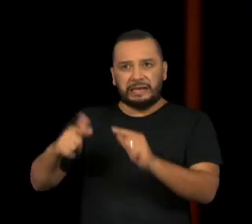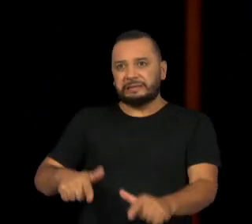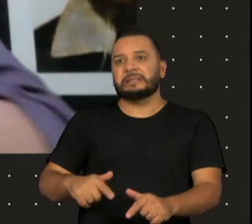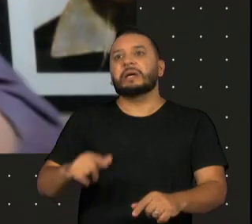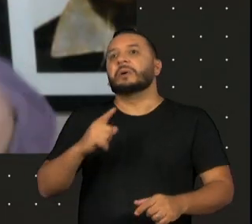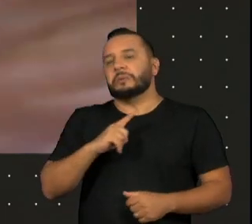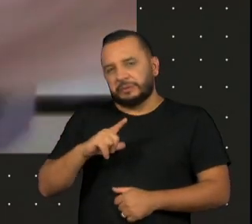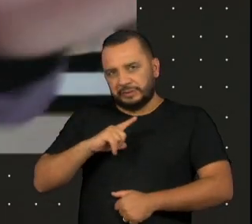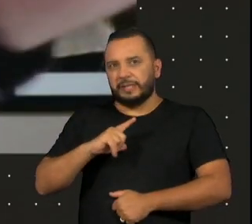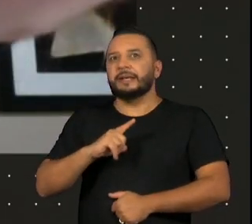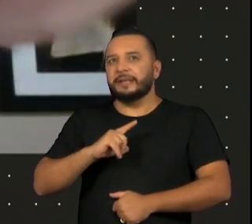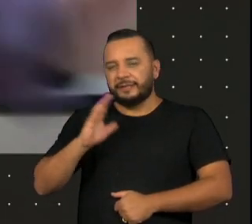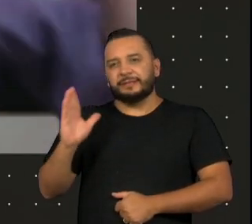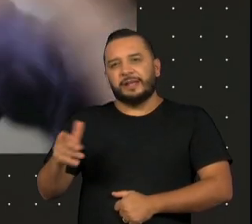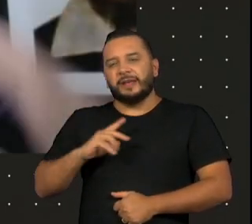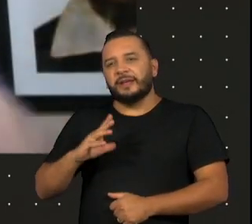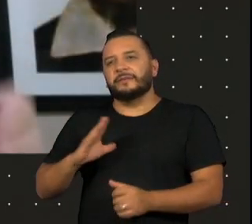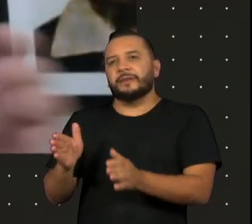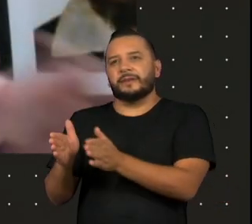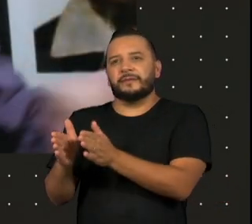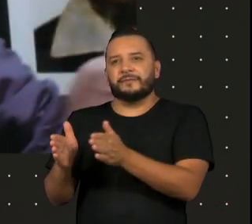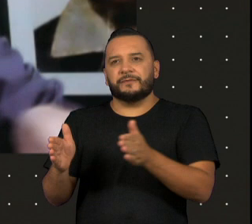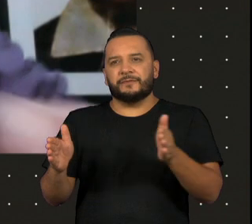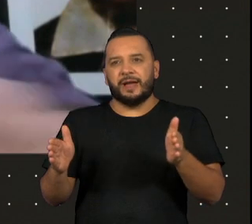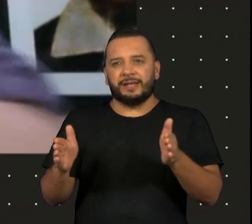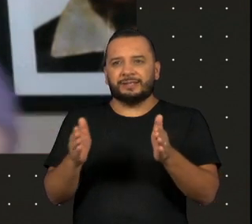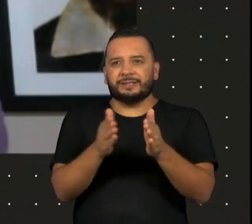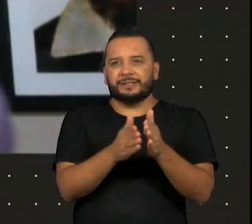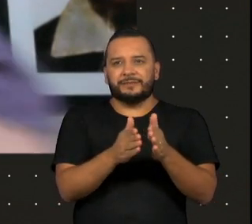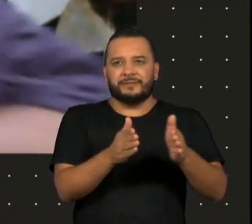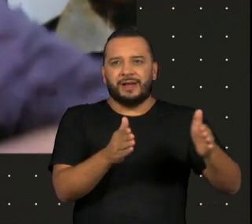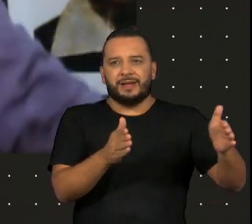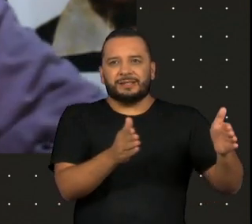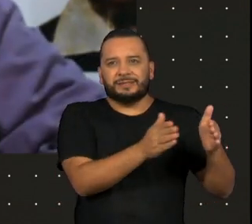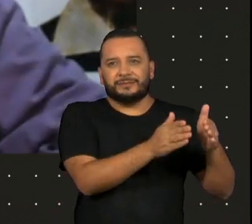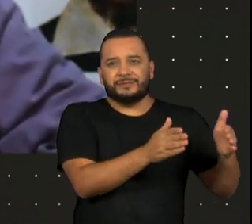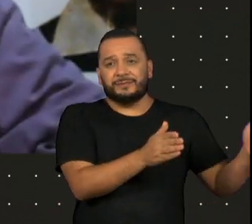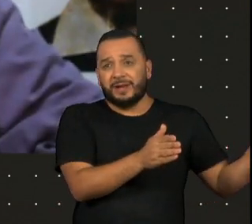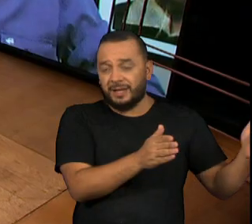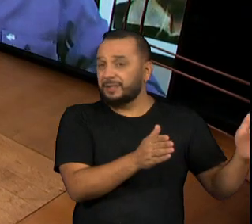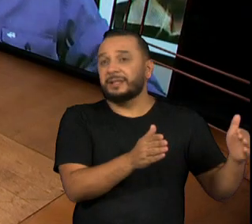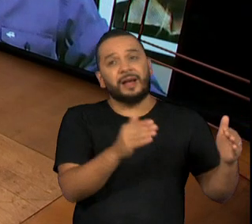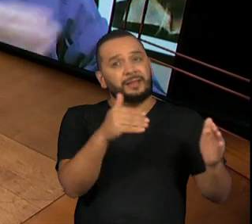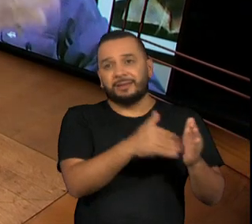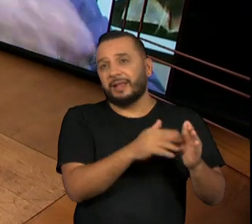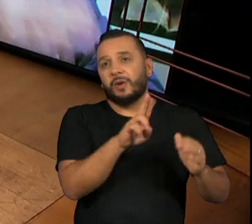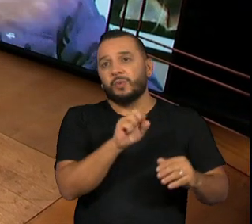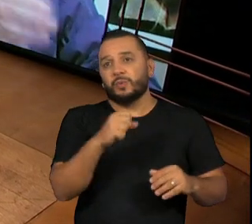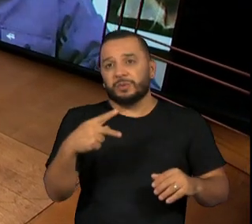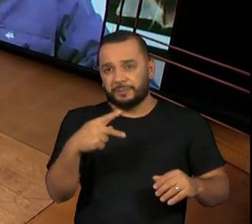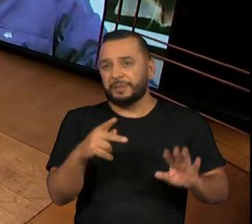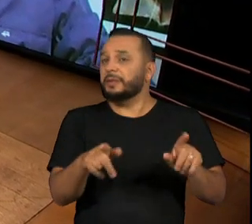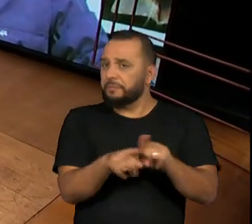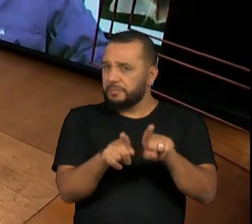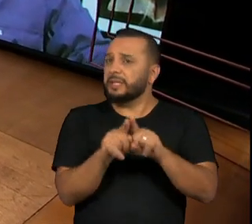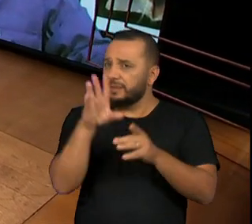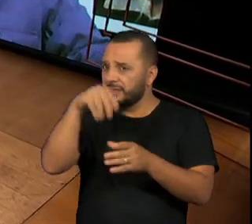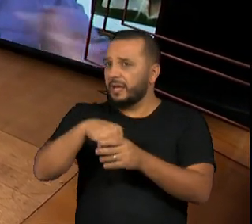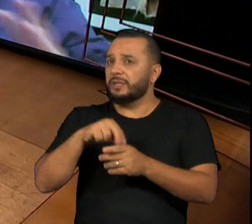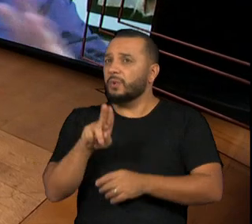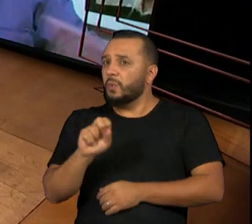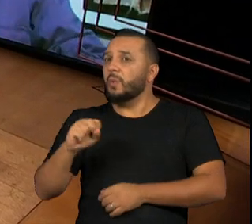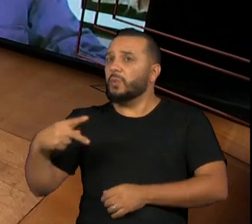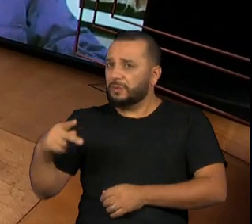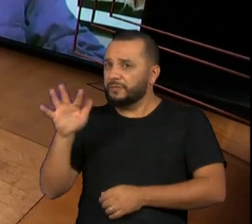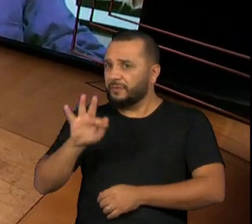várias fases até chegar na USP, dentro da USP também já passou por várias fases. Você tem uma mudança aí que essa